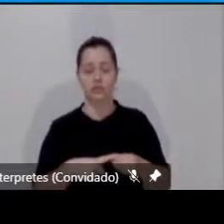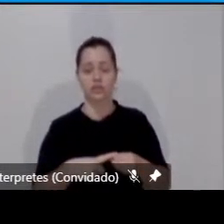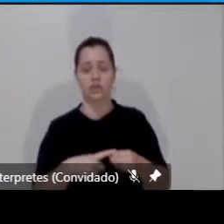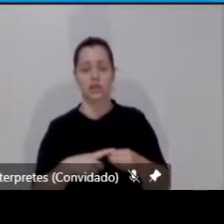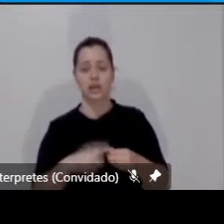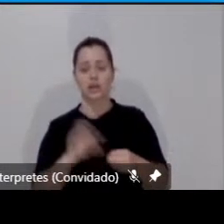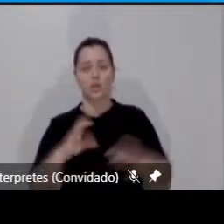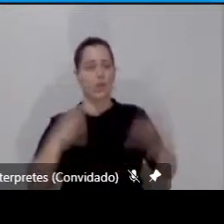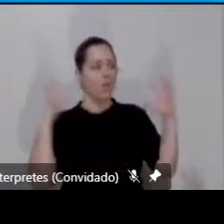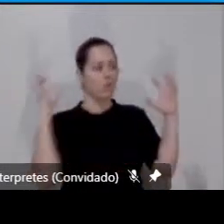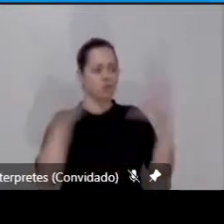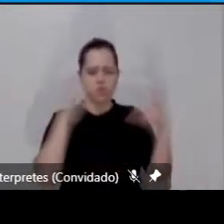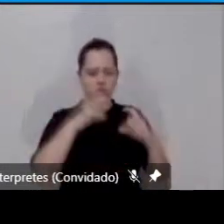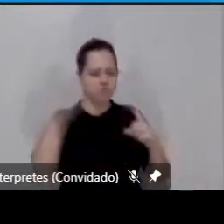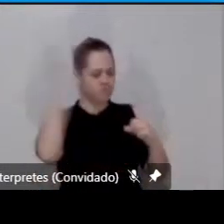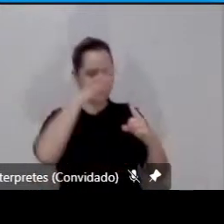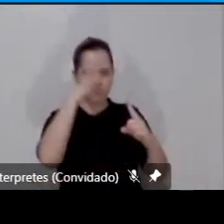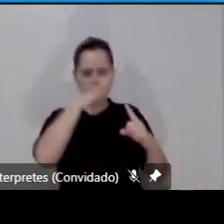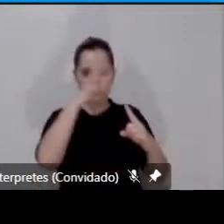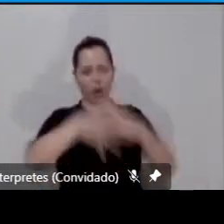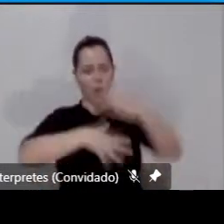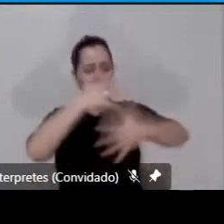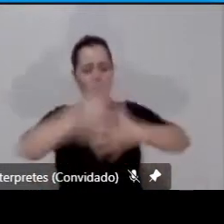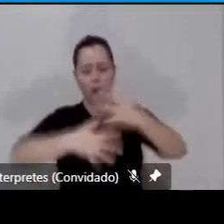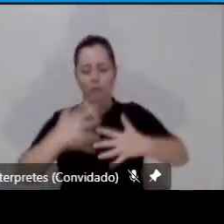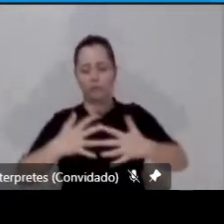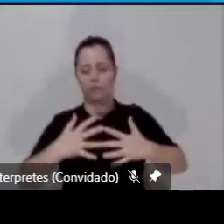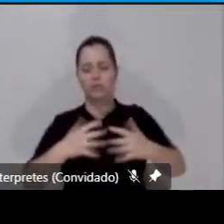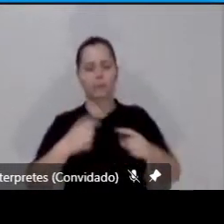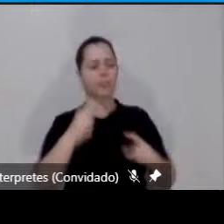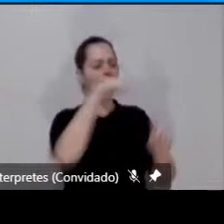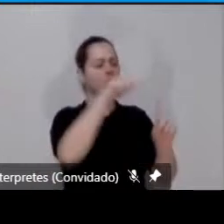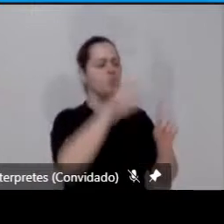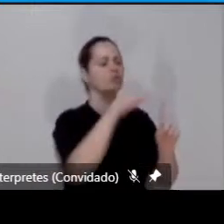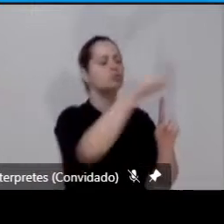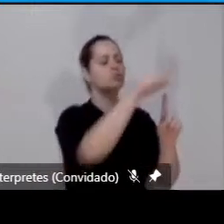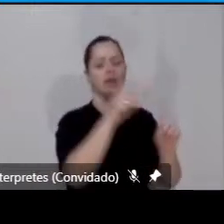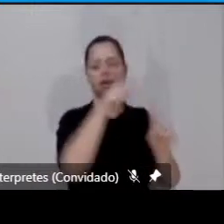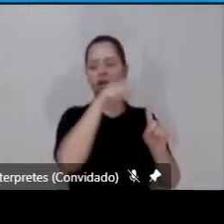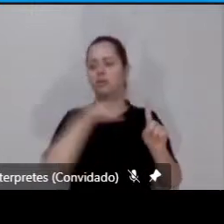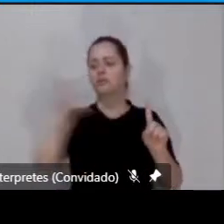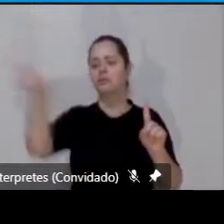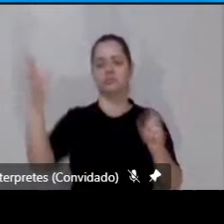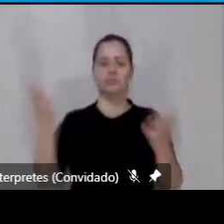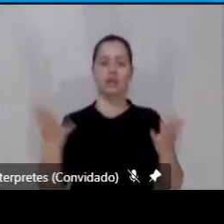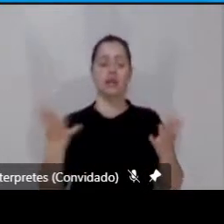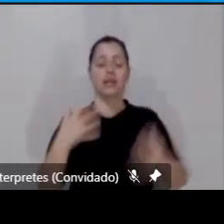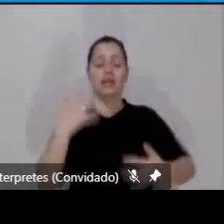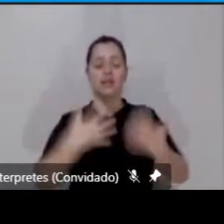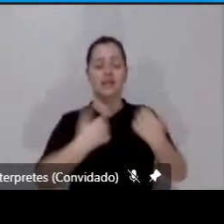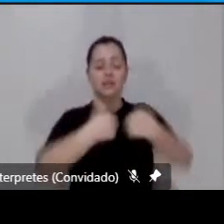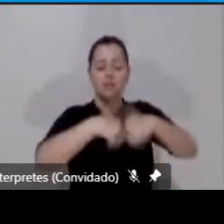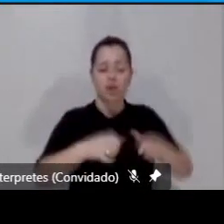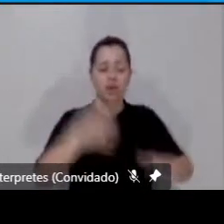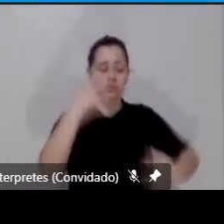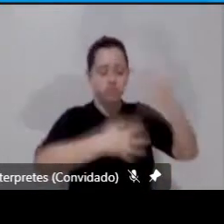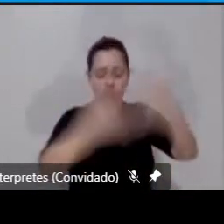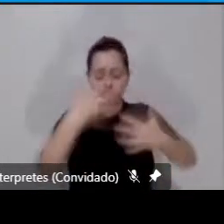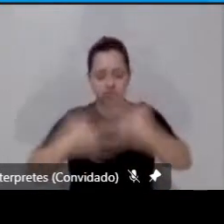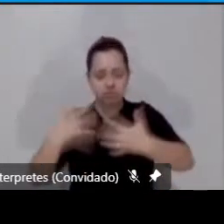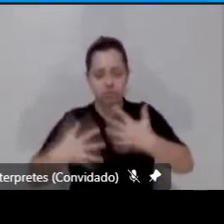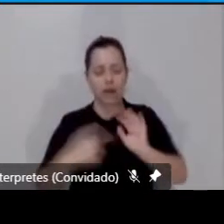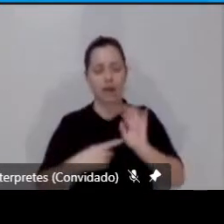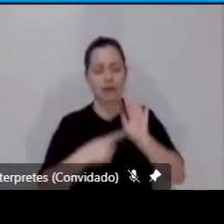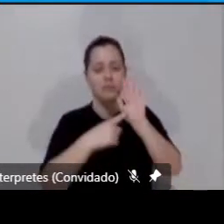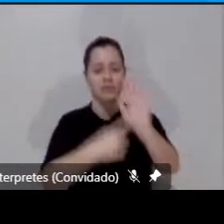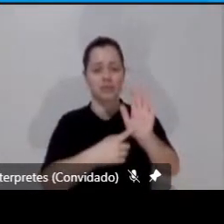turbulência, um quer ir para cá e o outro quer ir para lá. E essa turbulência vai representar um papel